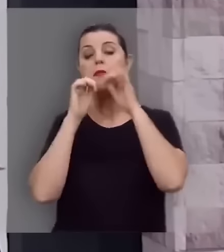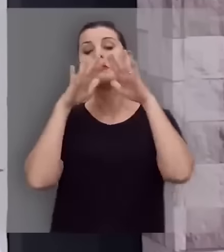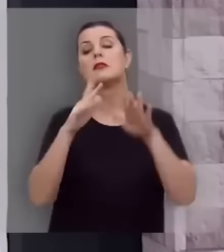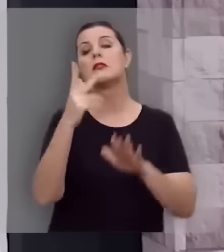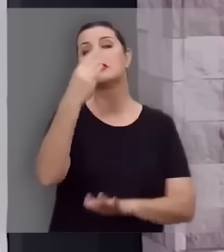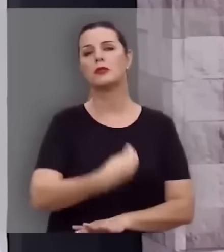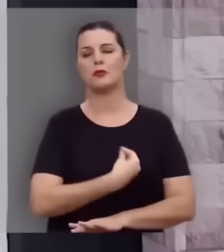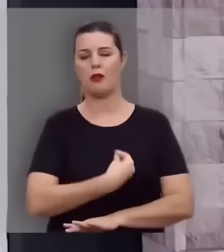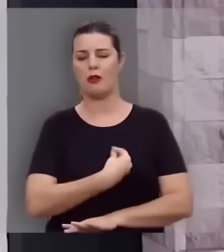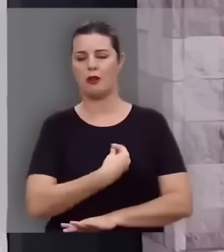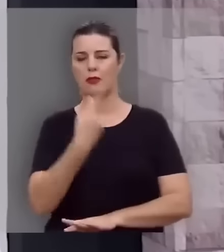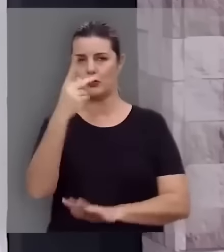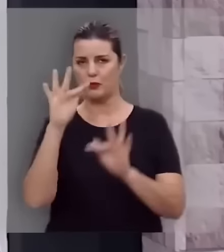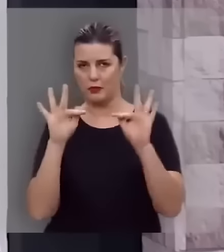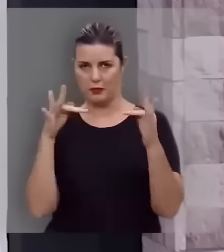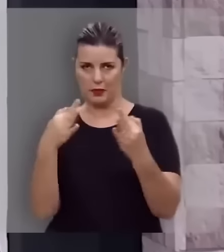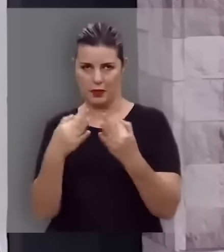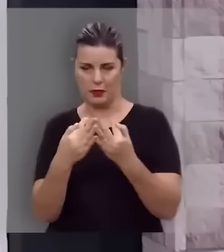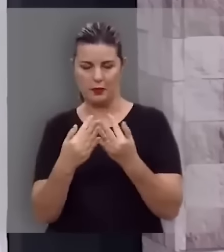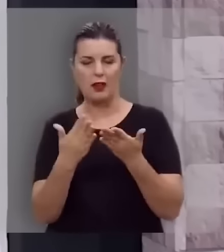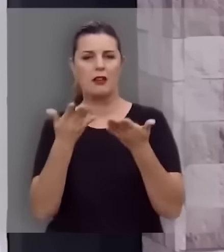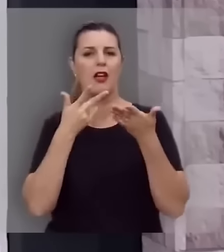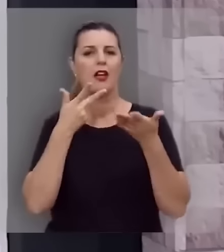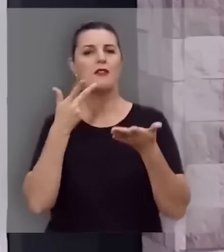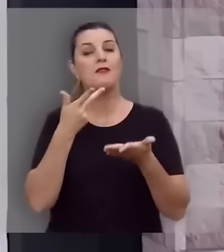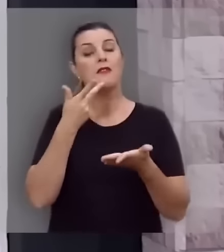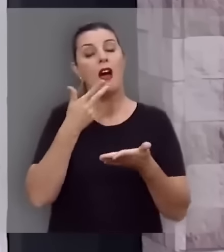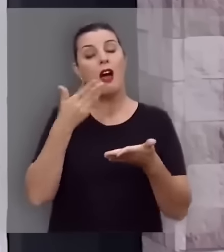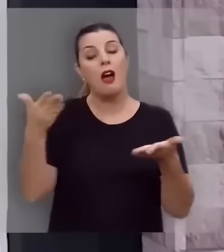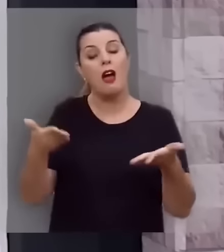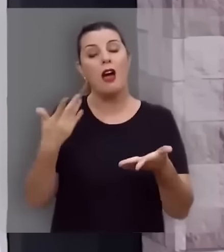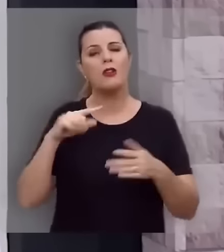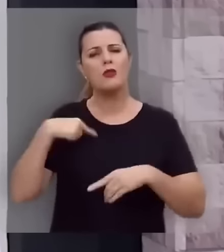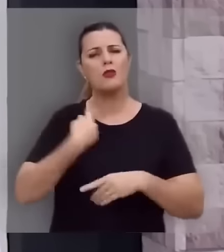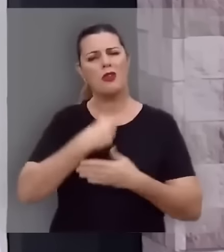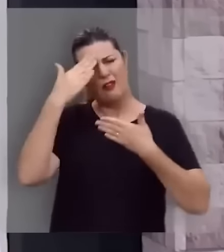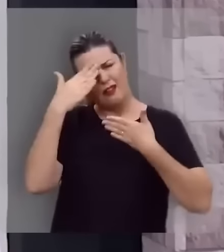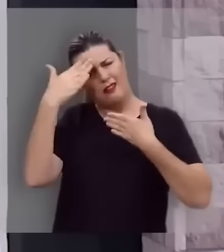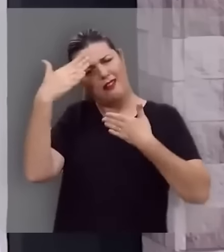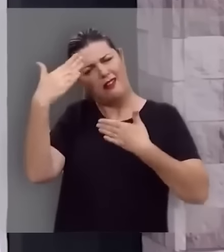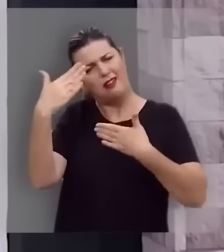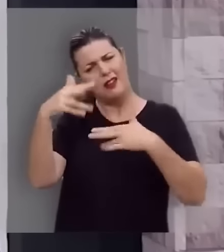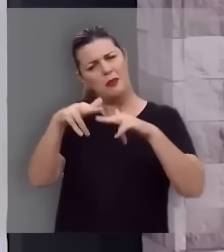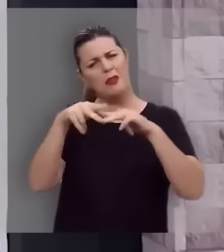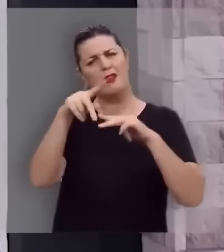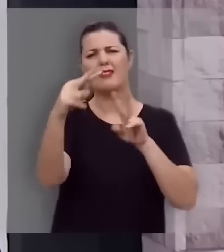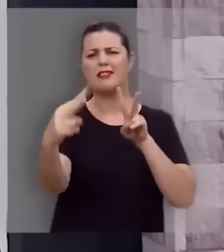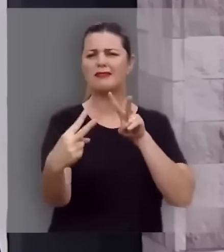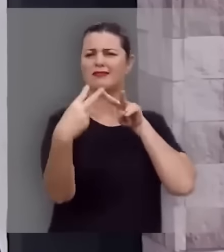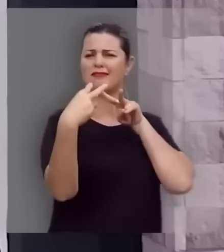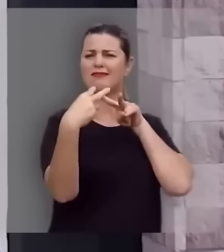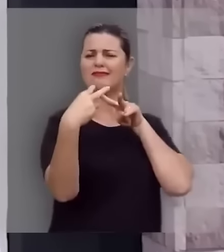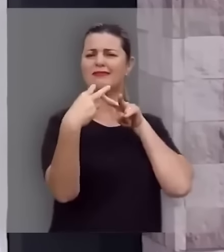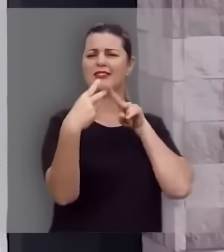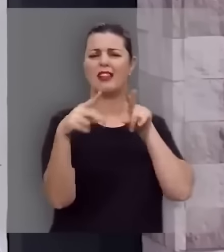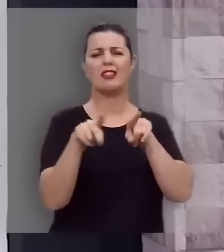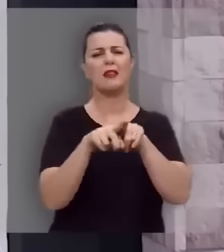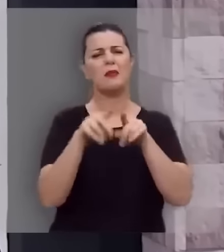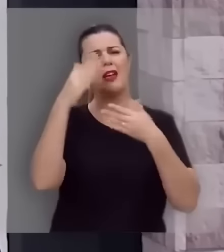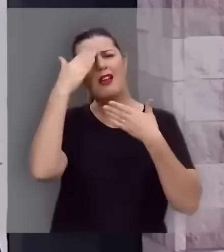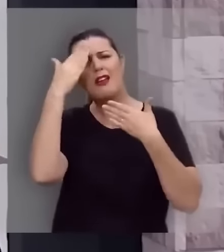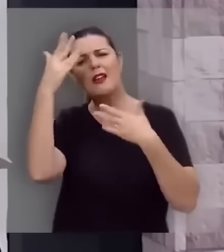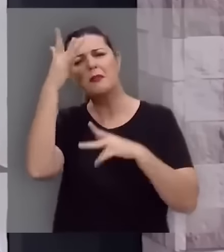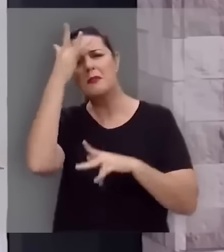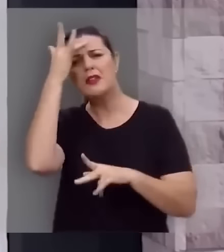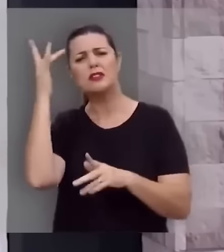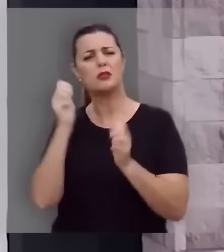abençoar a sua vida e a sua família. Quero registrar nossa gratidão pela sua audiência, quero também agradecer